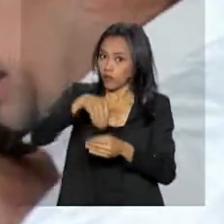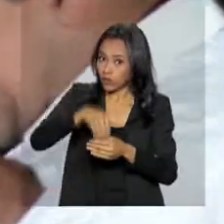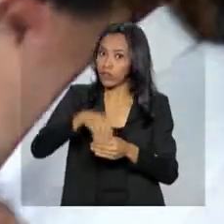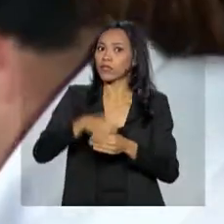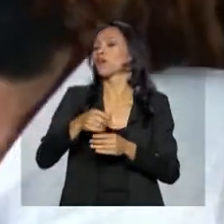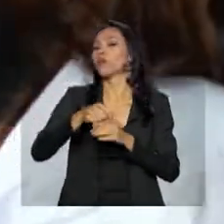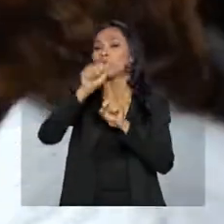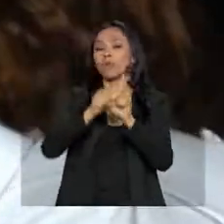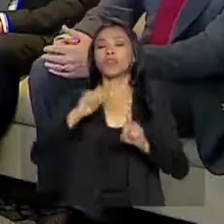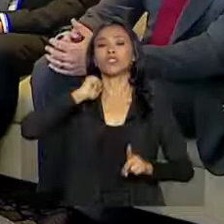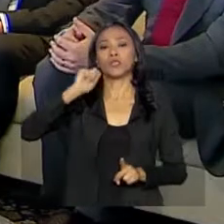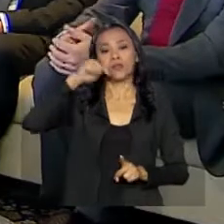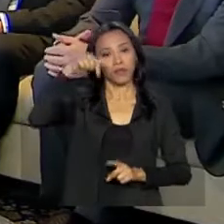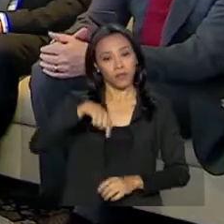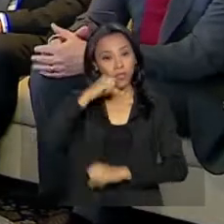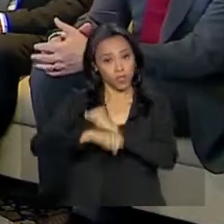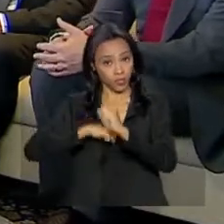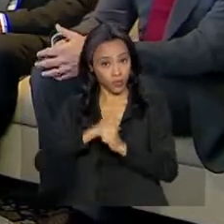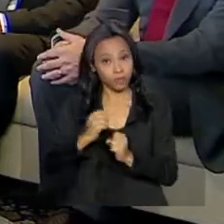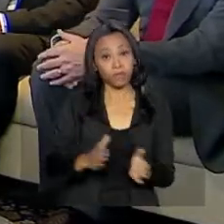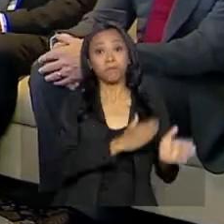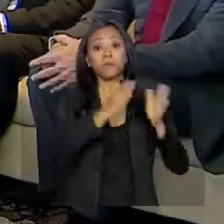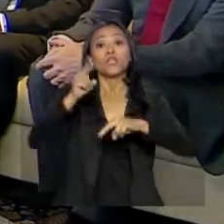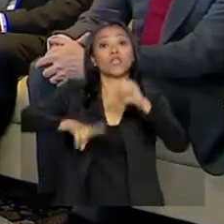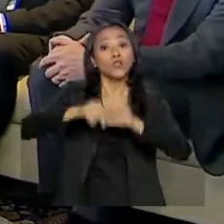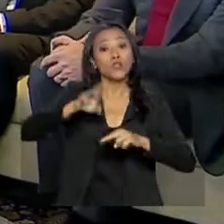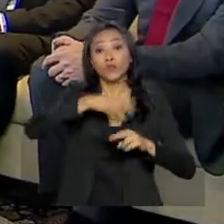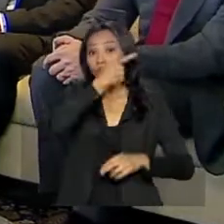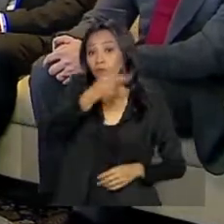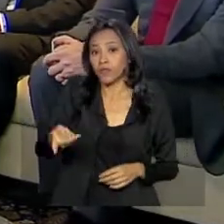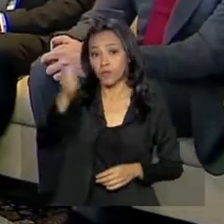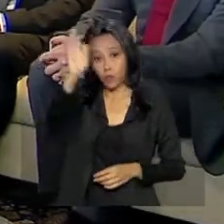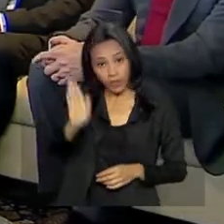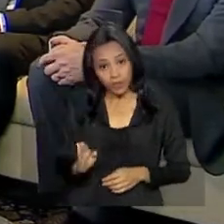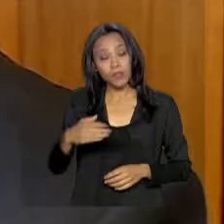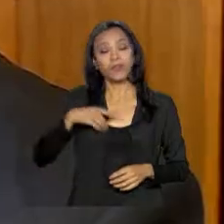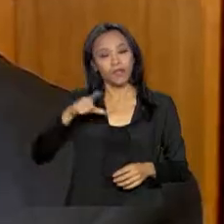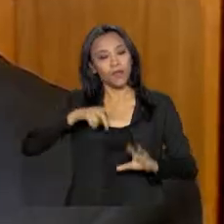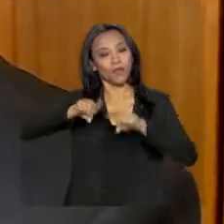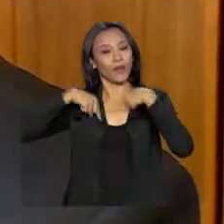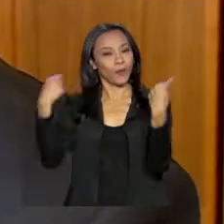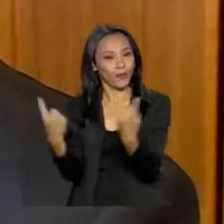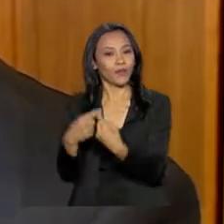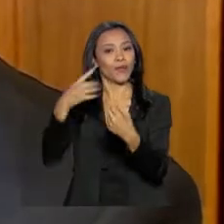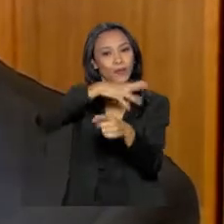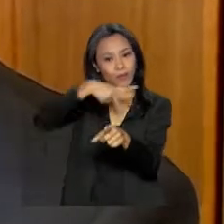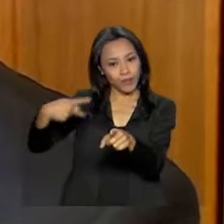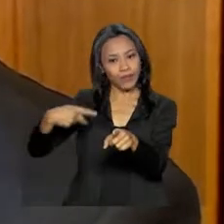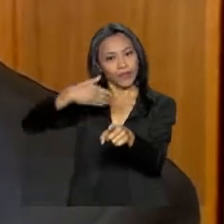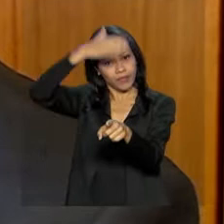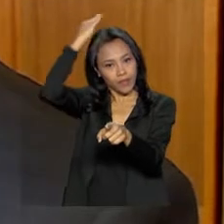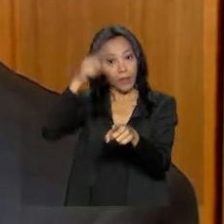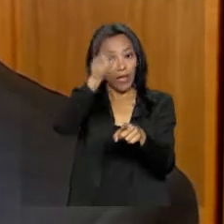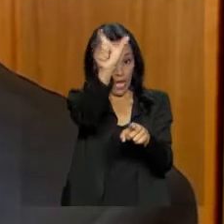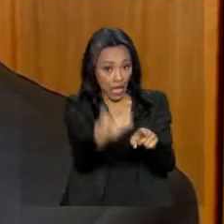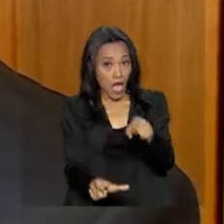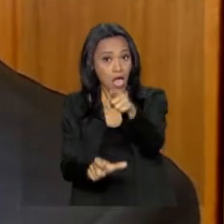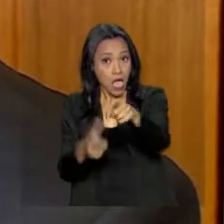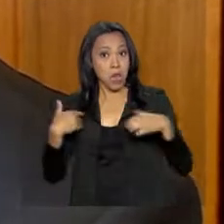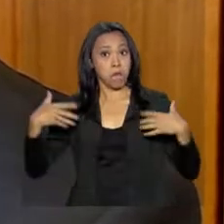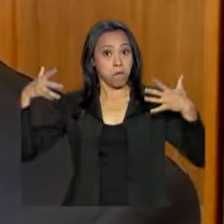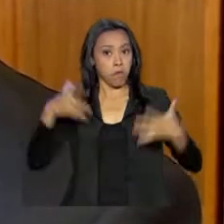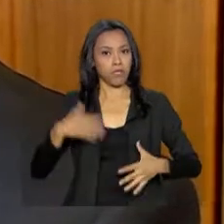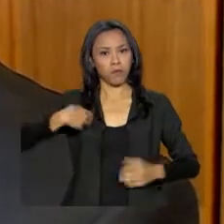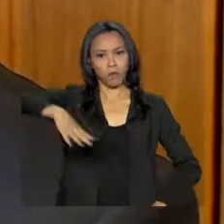em abril deste ano. Em junho, visitou o Brasil e se reuniu com o presidente Michel Temer. Benítez fez parte das Forças